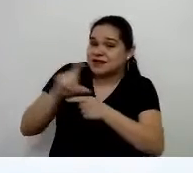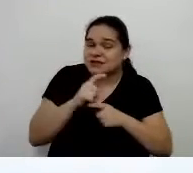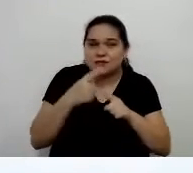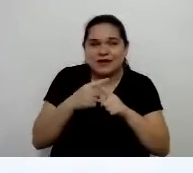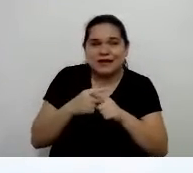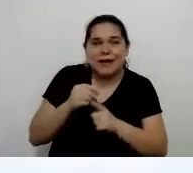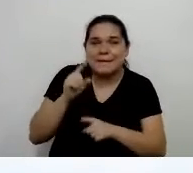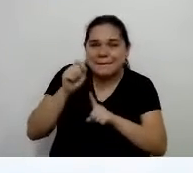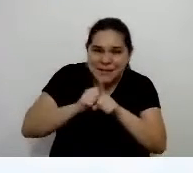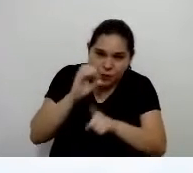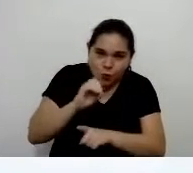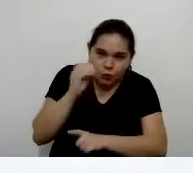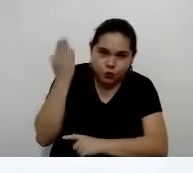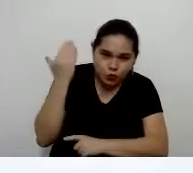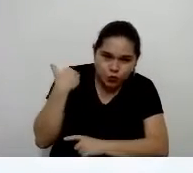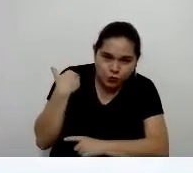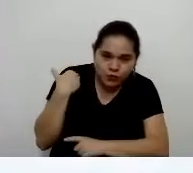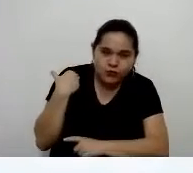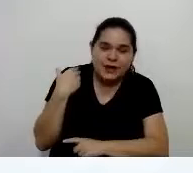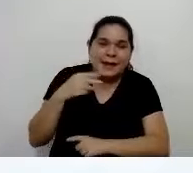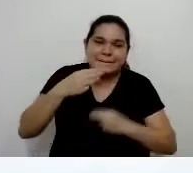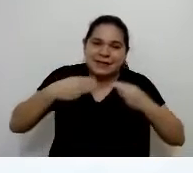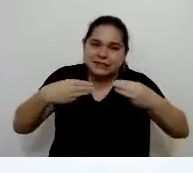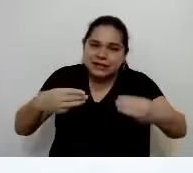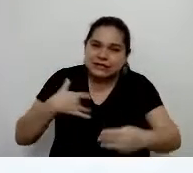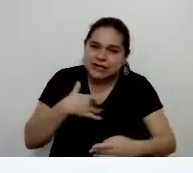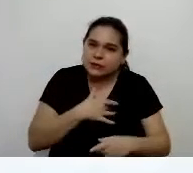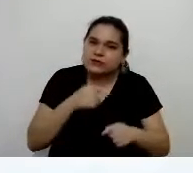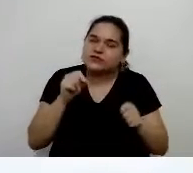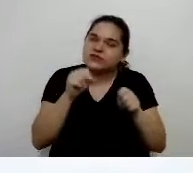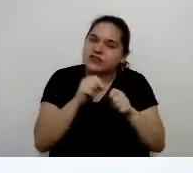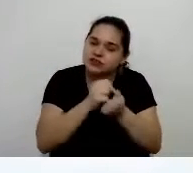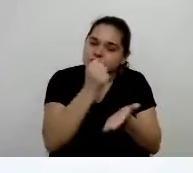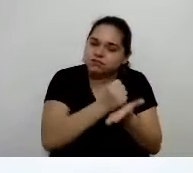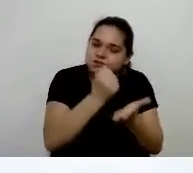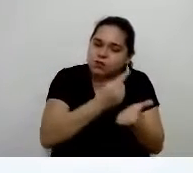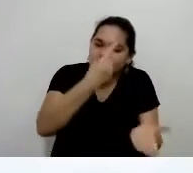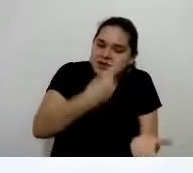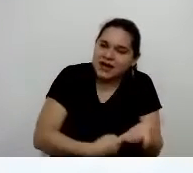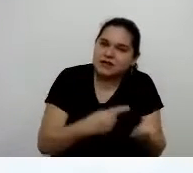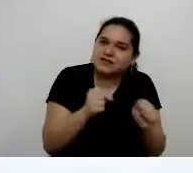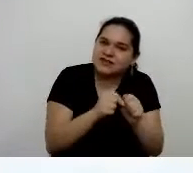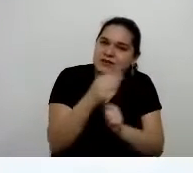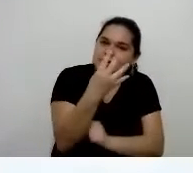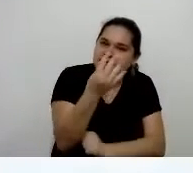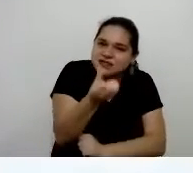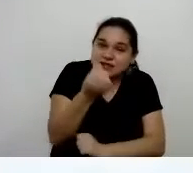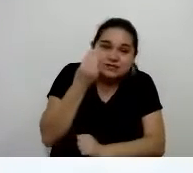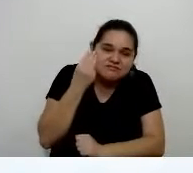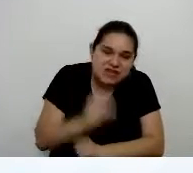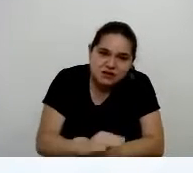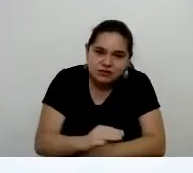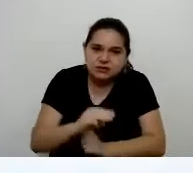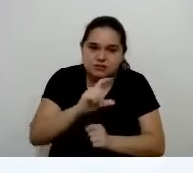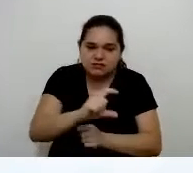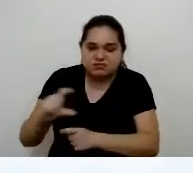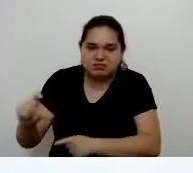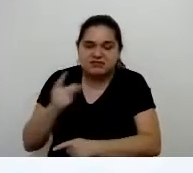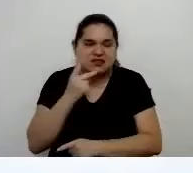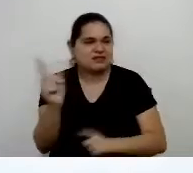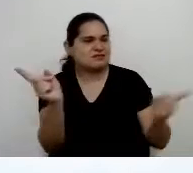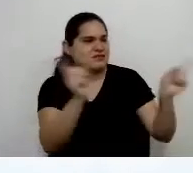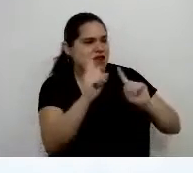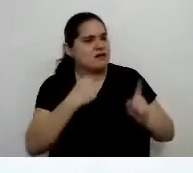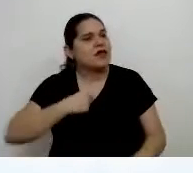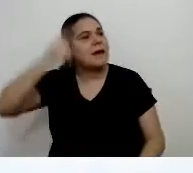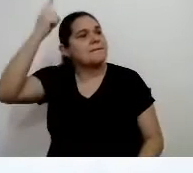Saúde fechou aquele contrato para produzir com o Butantan para 46 milhões de doses, o presidente da República disse, não, quem